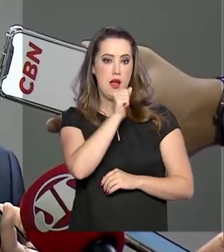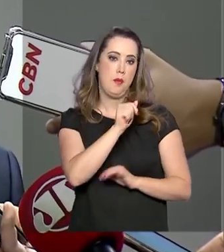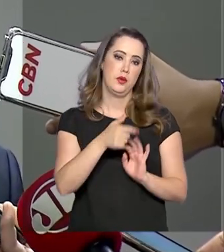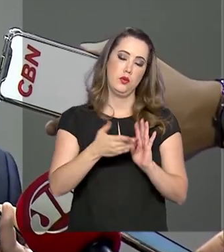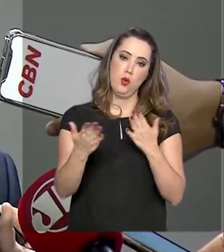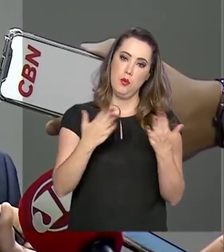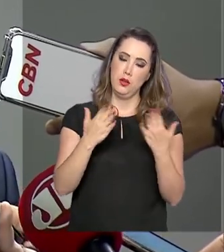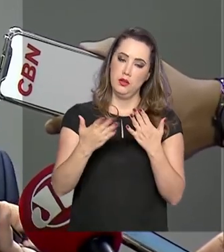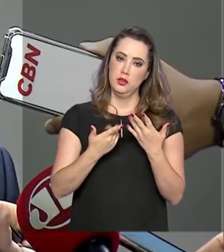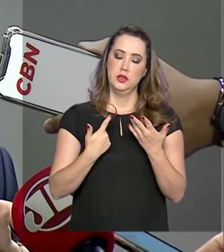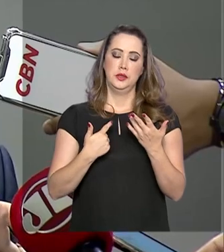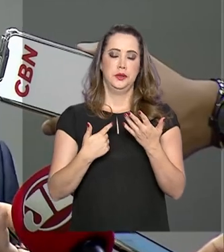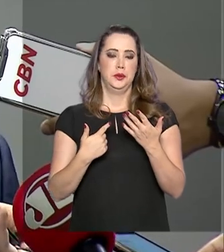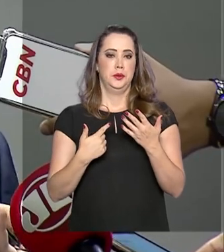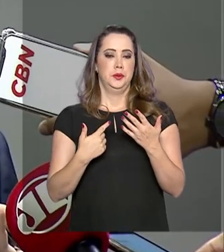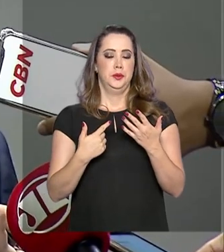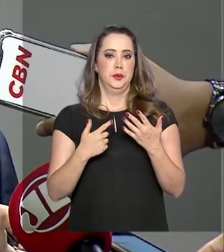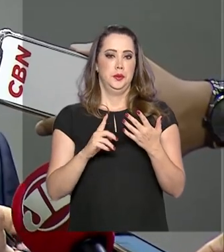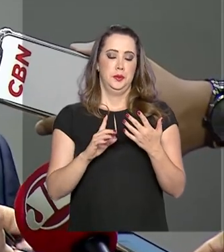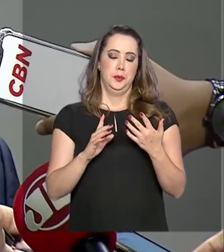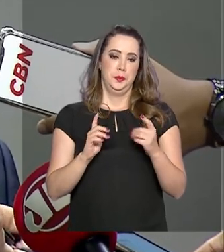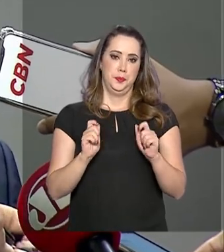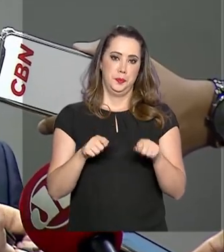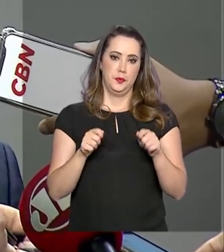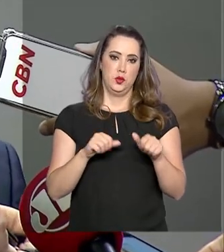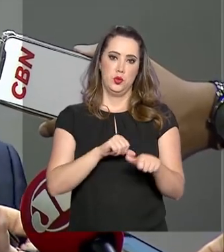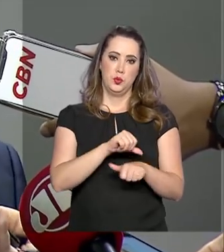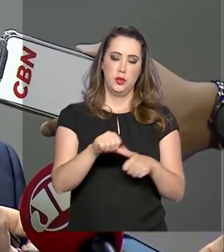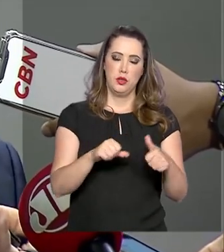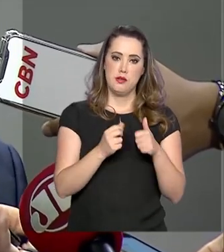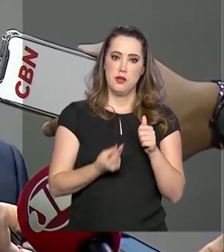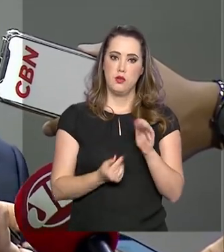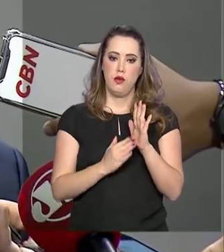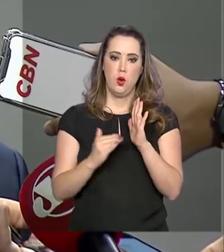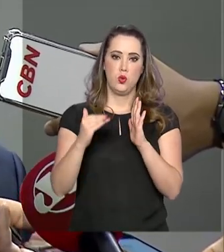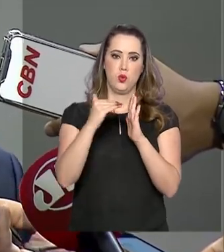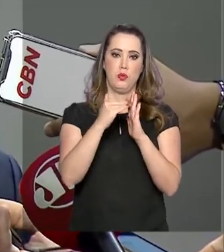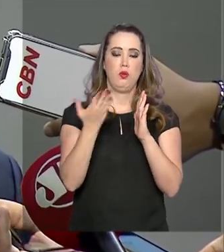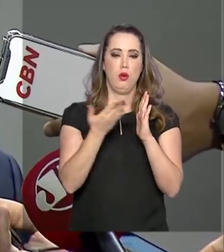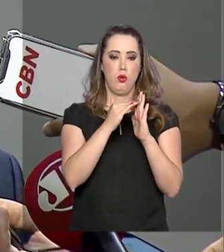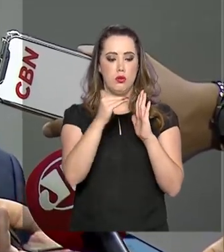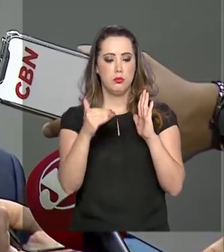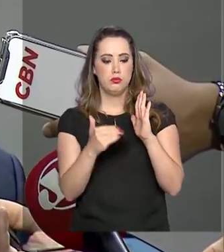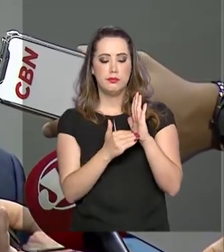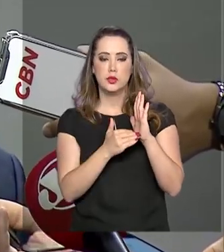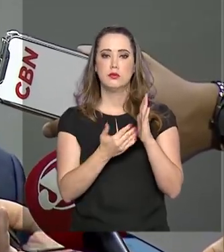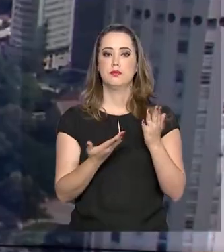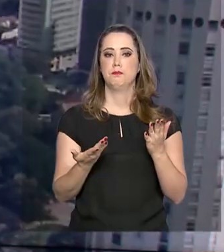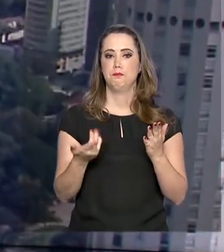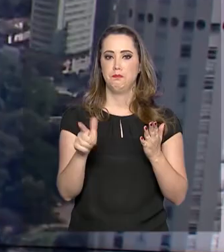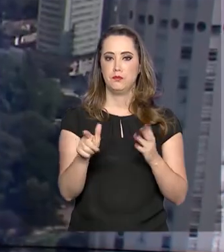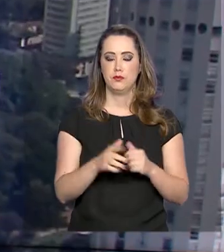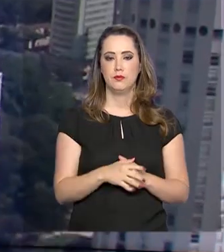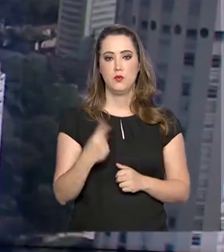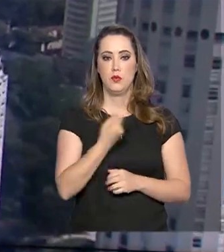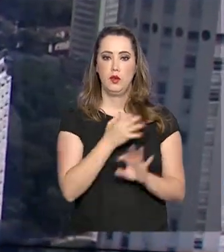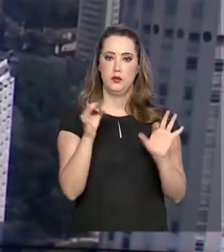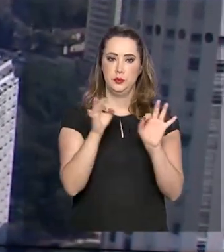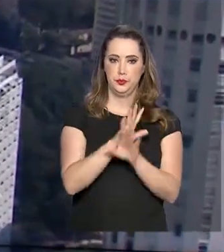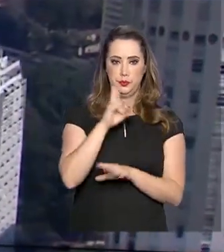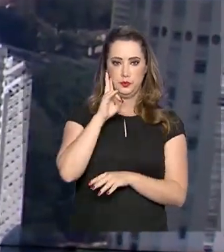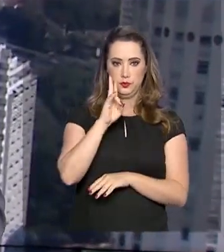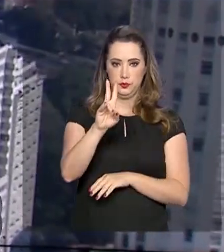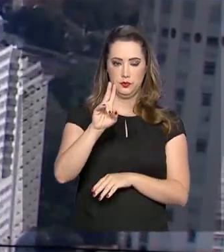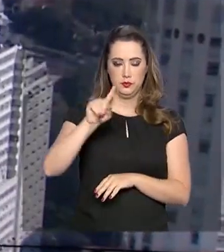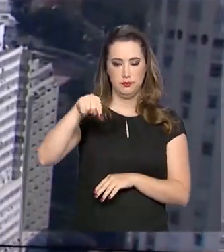antecipávamos em termos de reversão de retorno aos dados anteriores. A gente fica